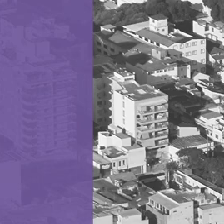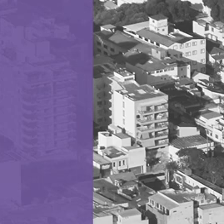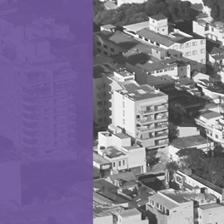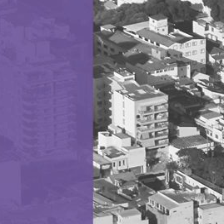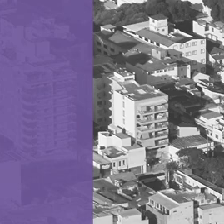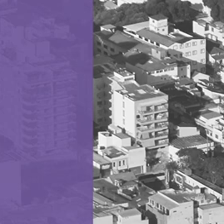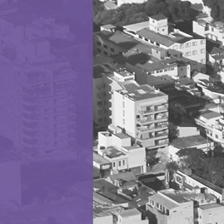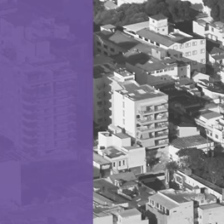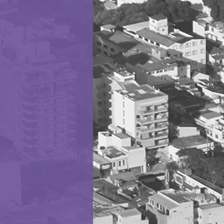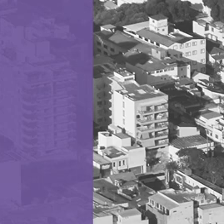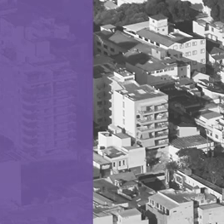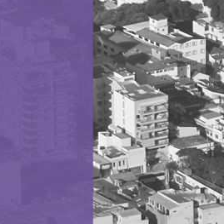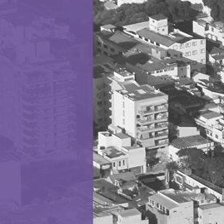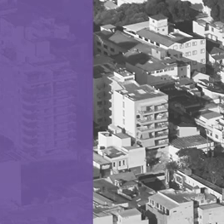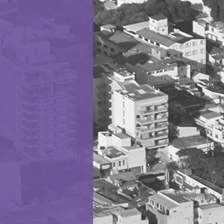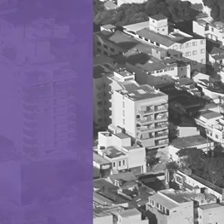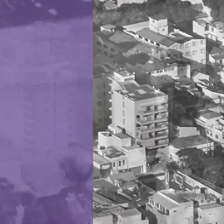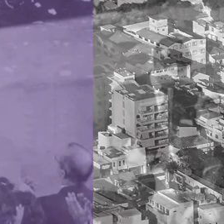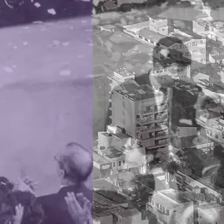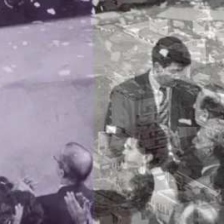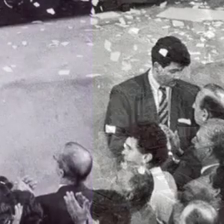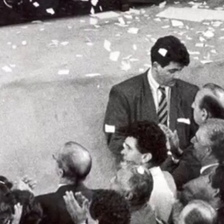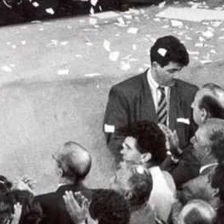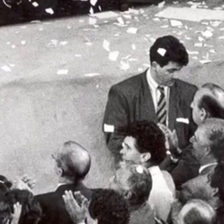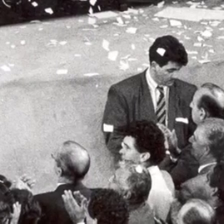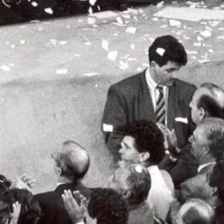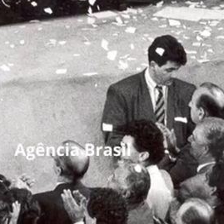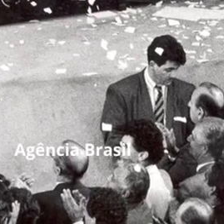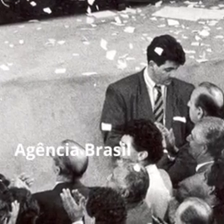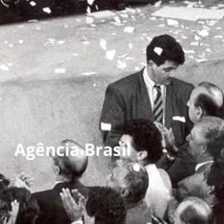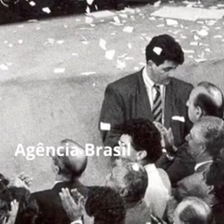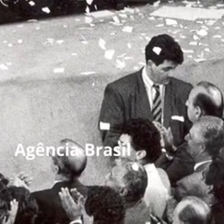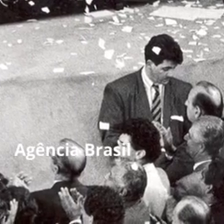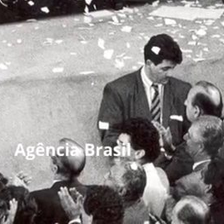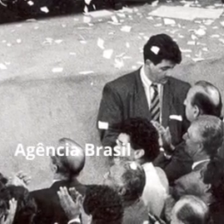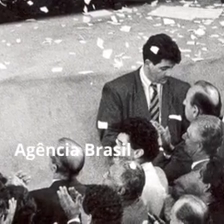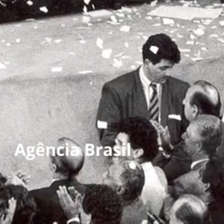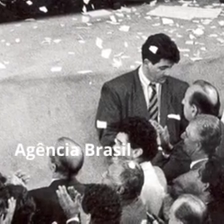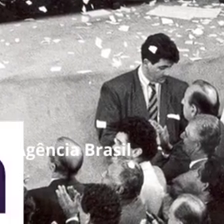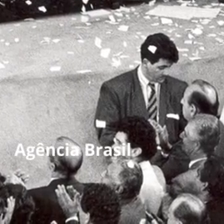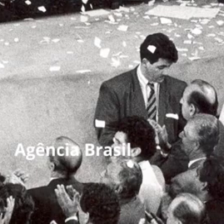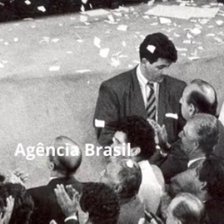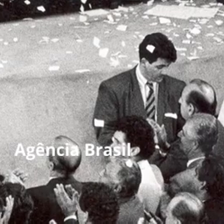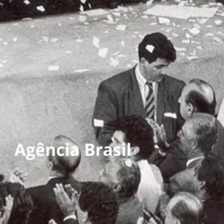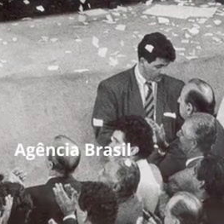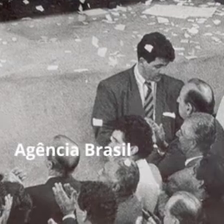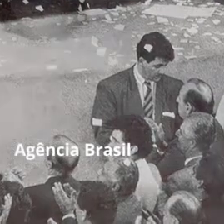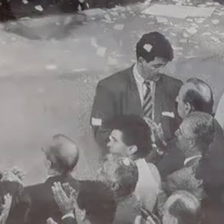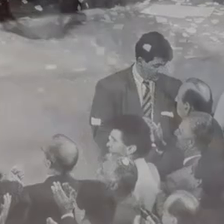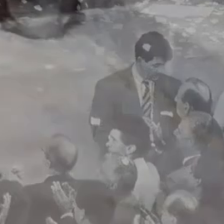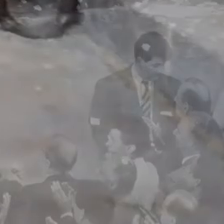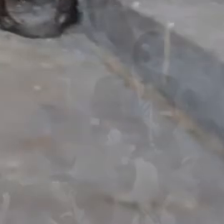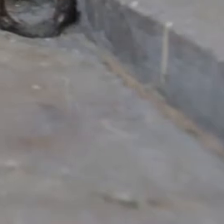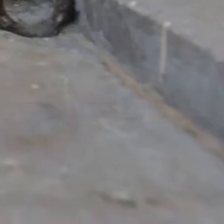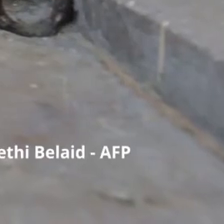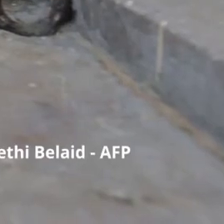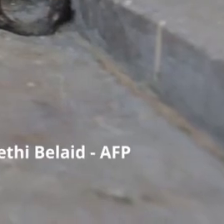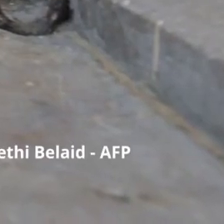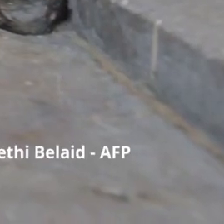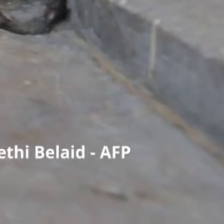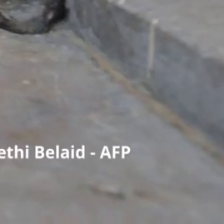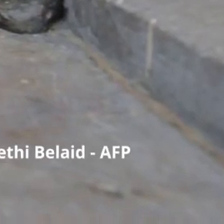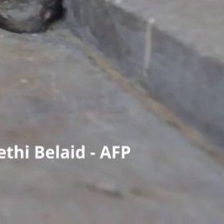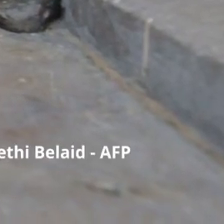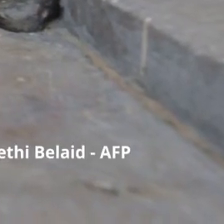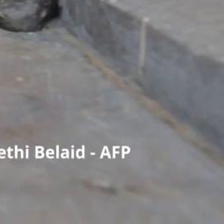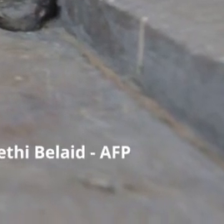direitos, serão abordados temas que apresentam conceitos e instituições políticas da democracia, as desigualdades em suas